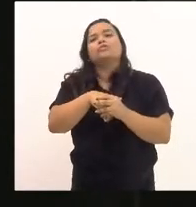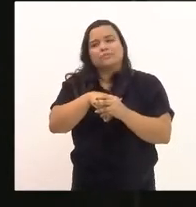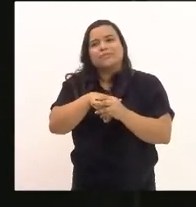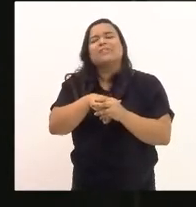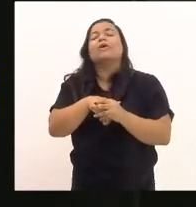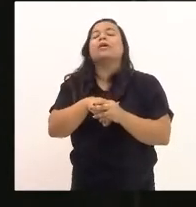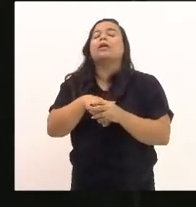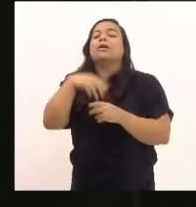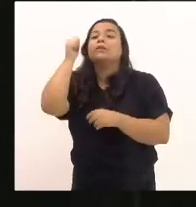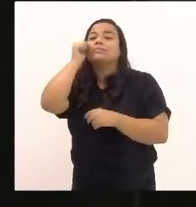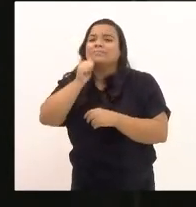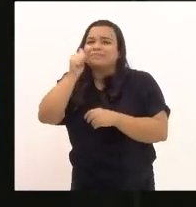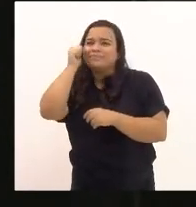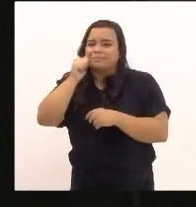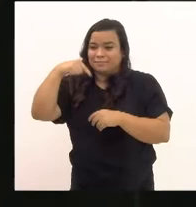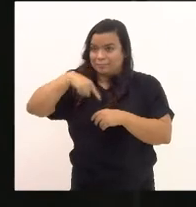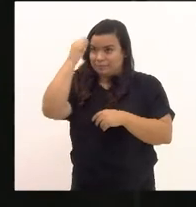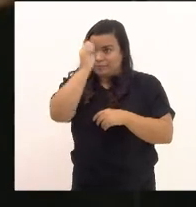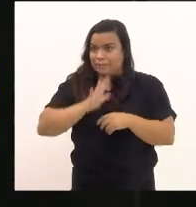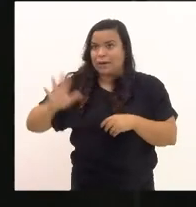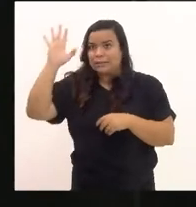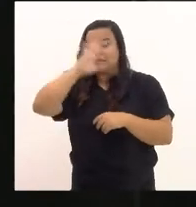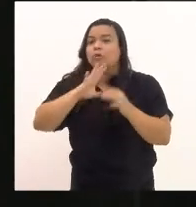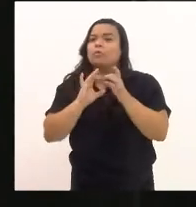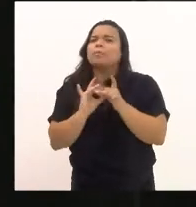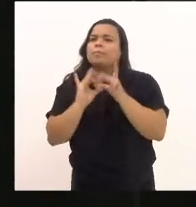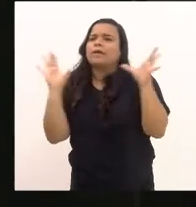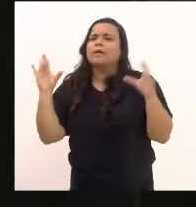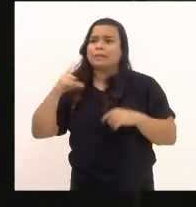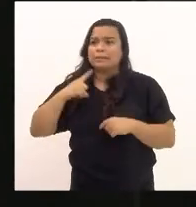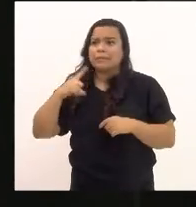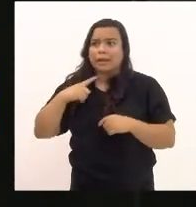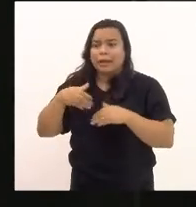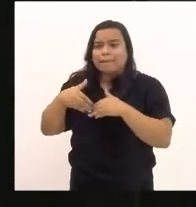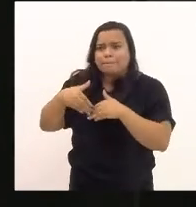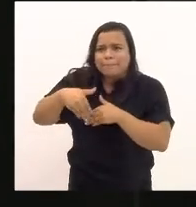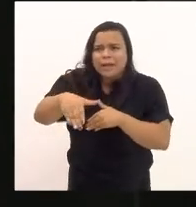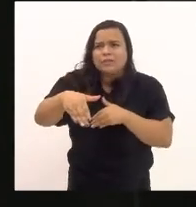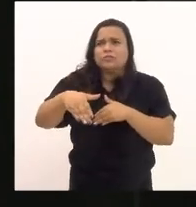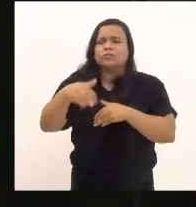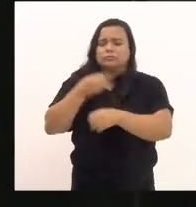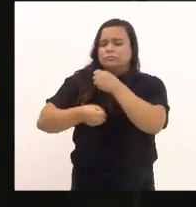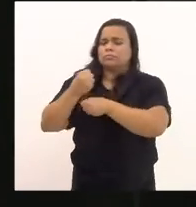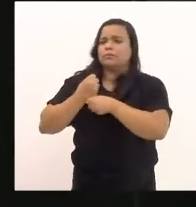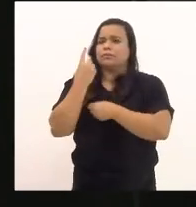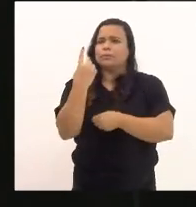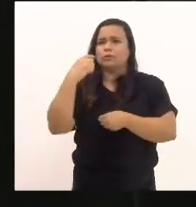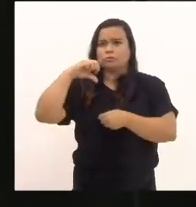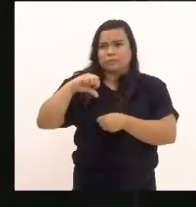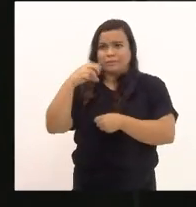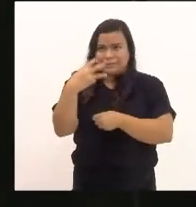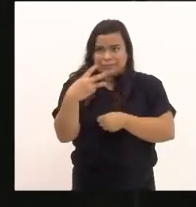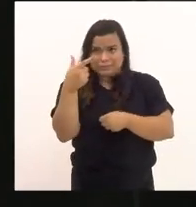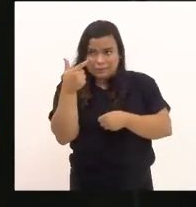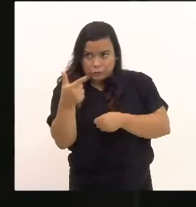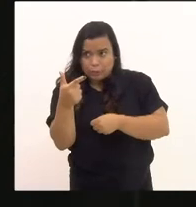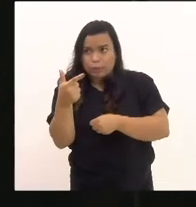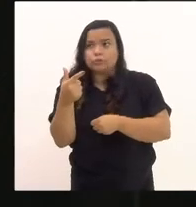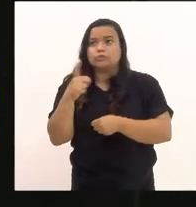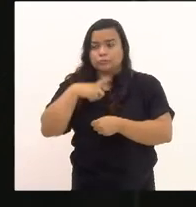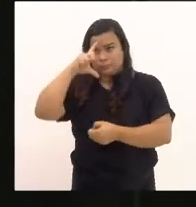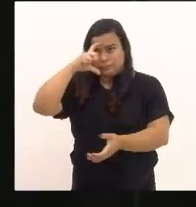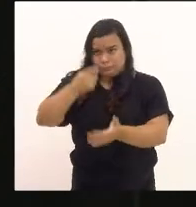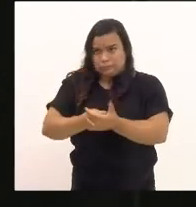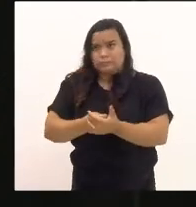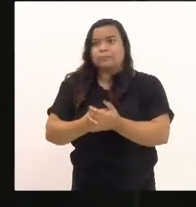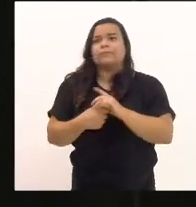a ser permitido oficialmente a partir do Código Eleitoral de 1932, decretado durante o